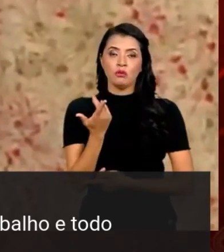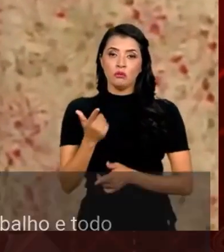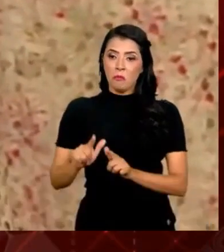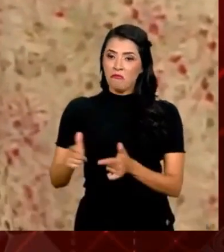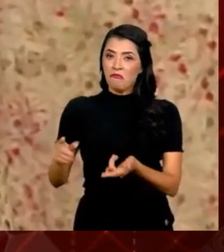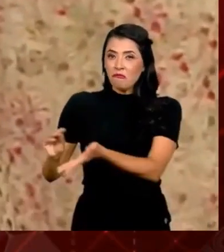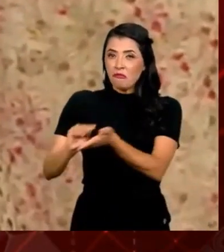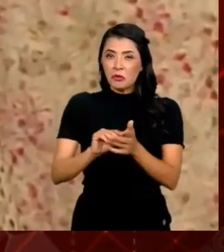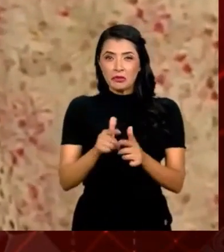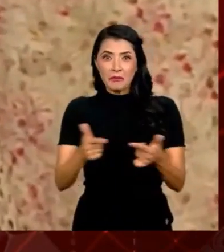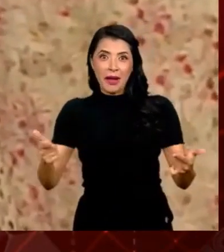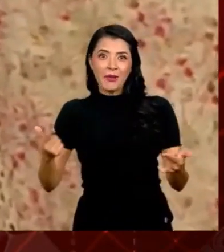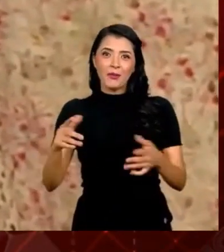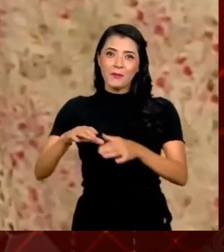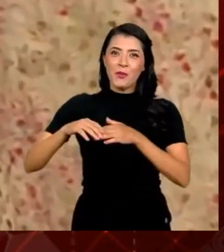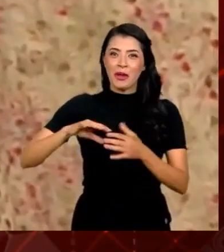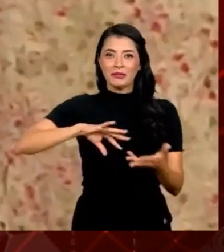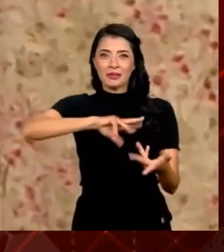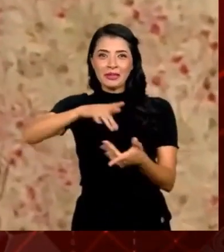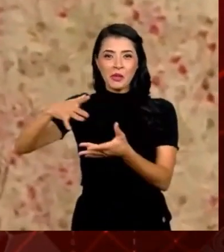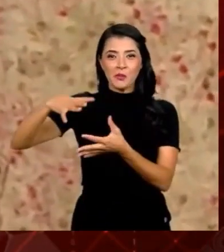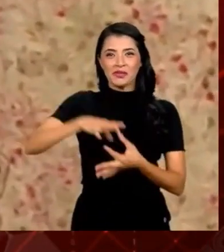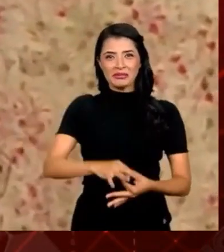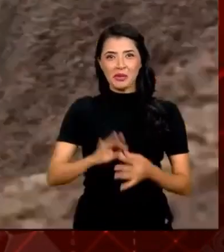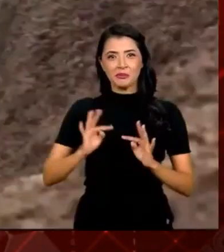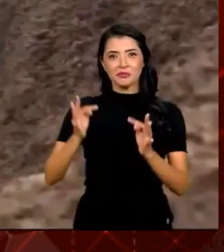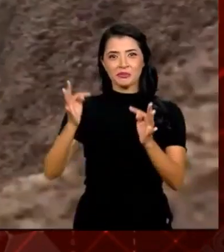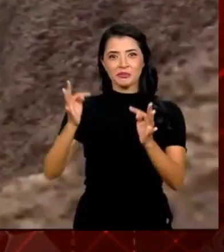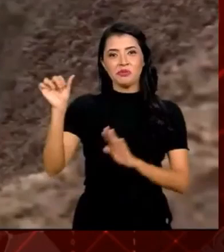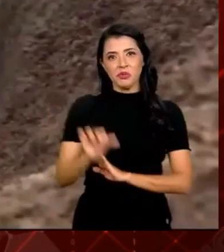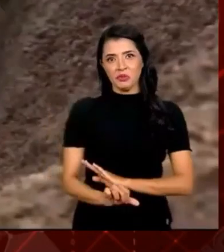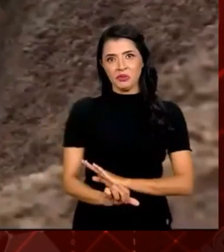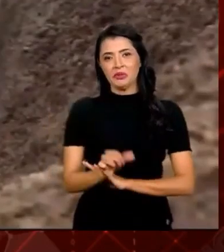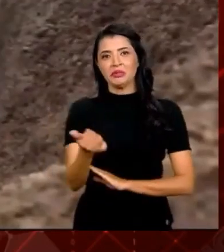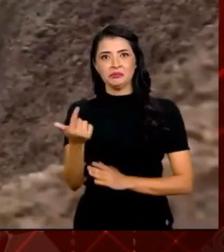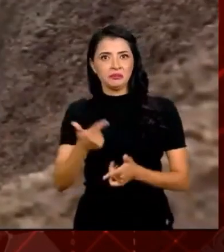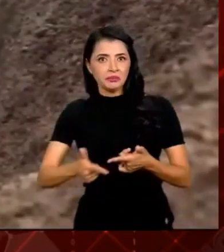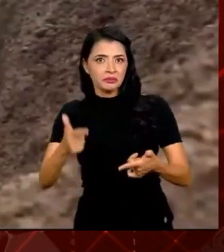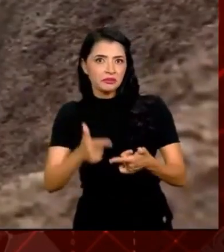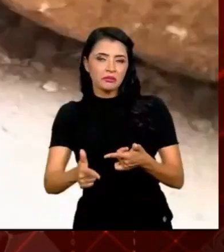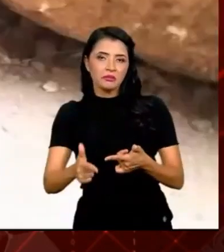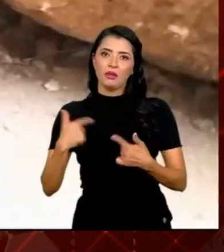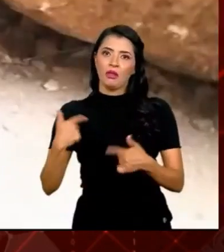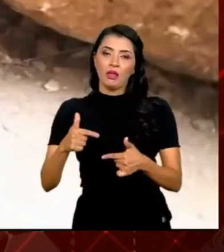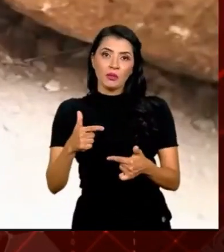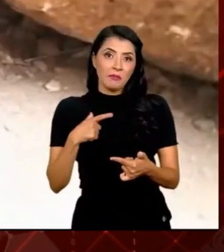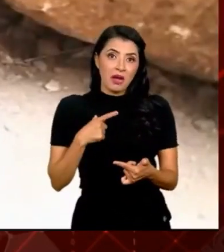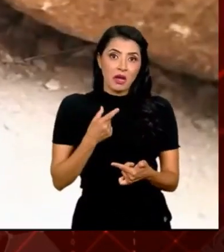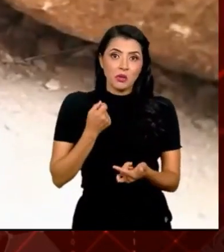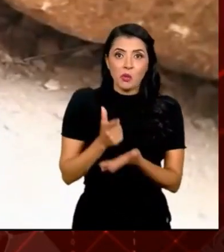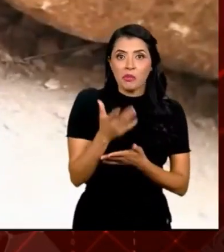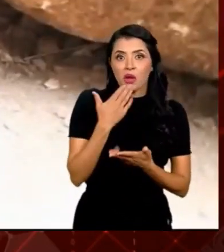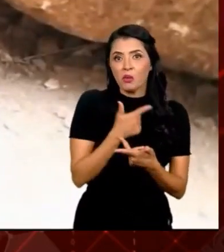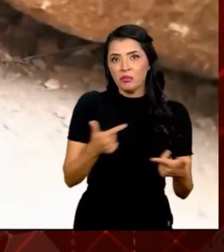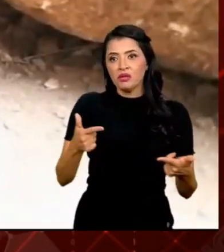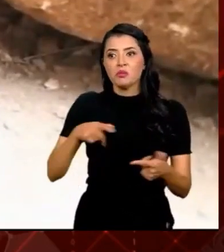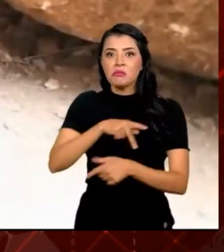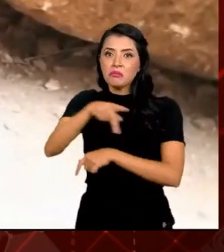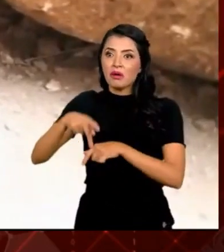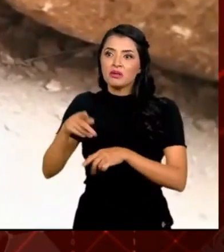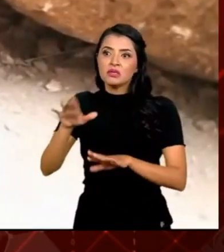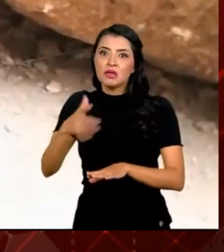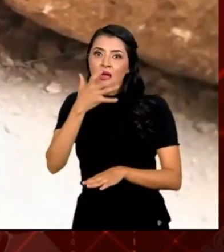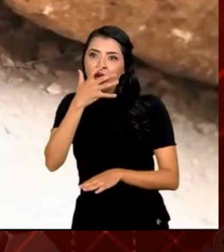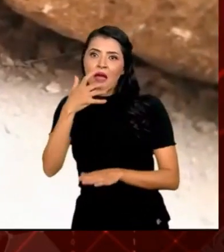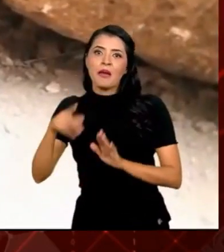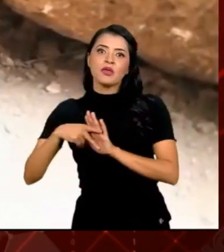crescente por causa da globalização e da tecnologia agrava o problema. Ter um trabalho, um ganha-pão, é considerado em muitos países como